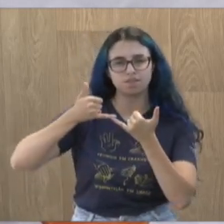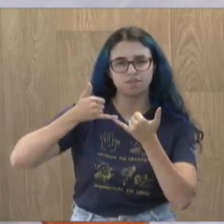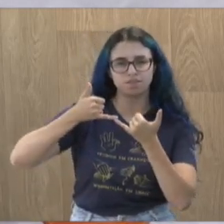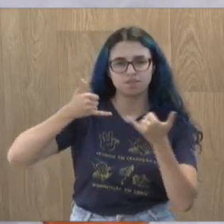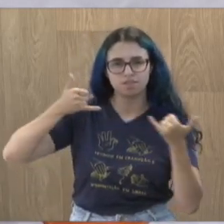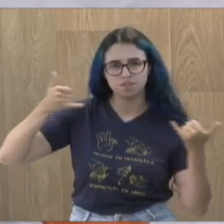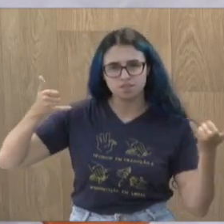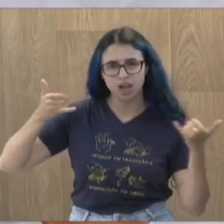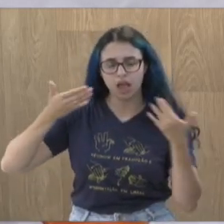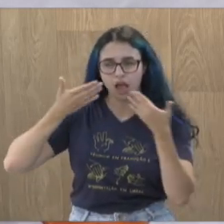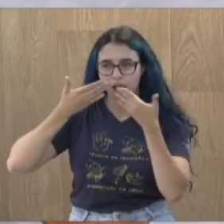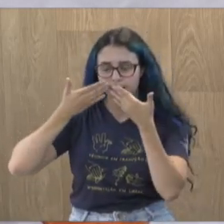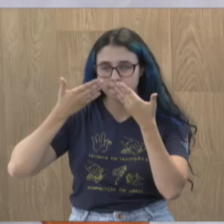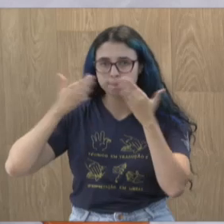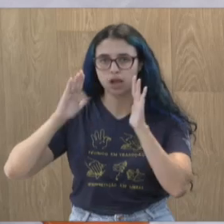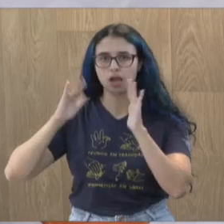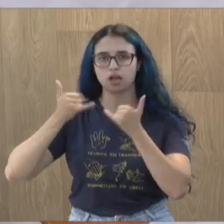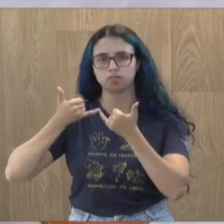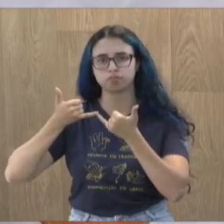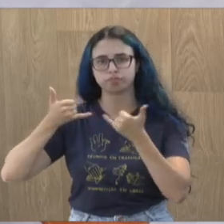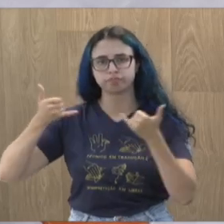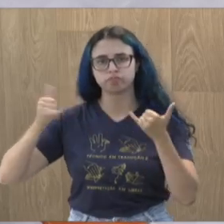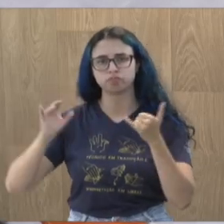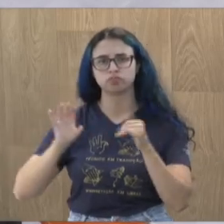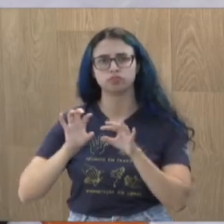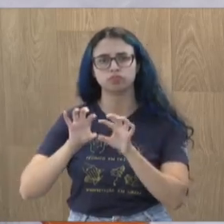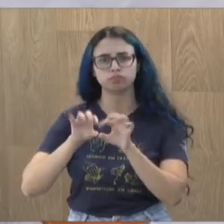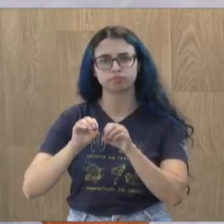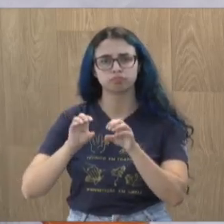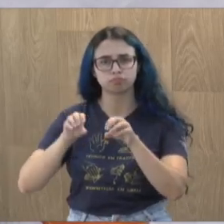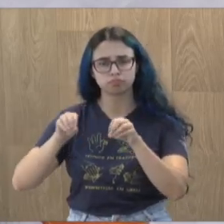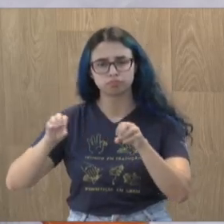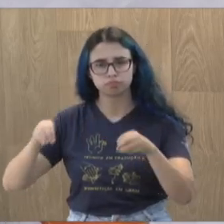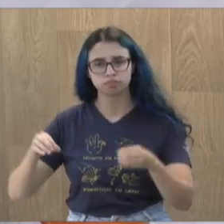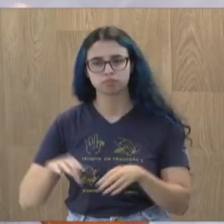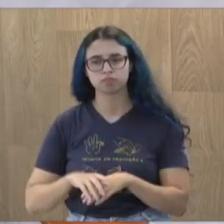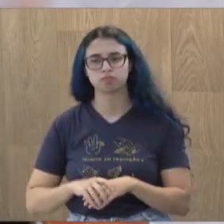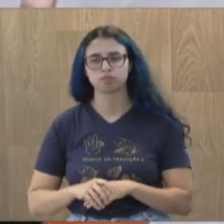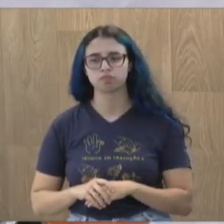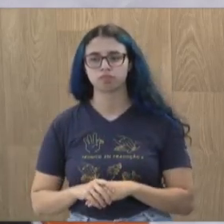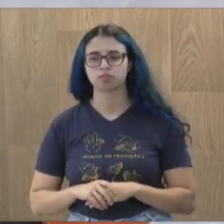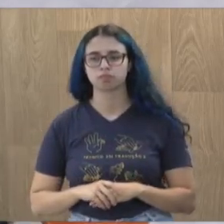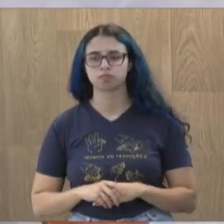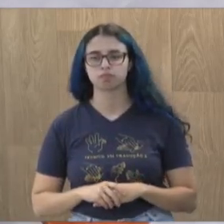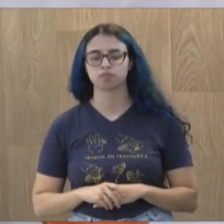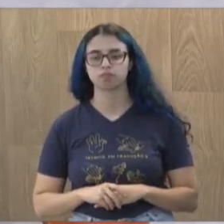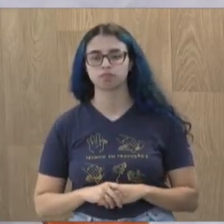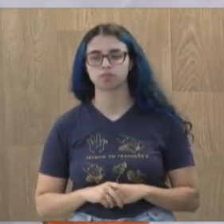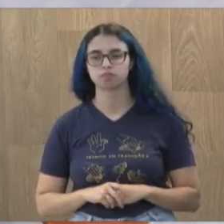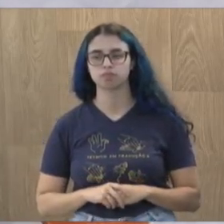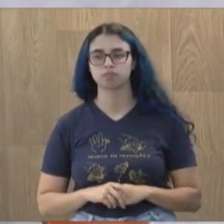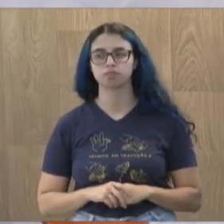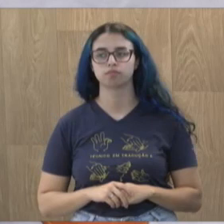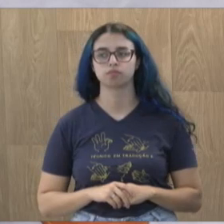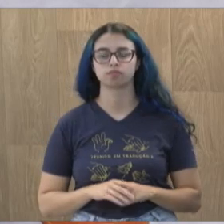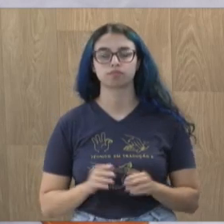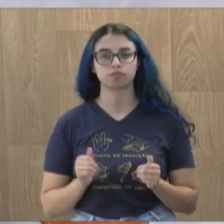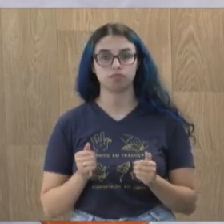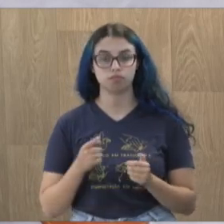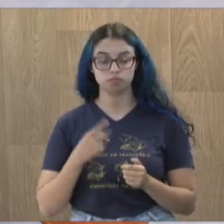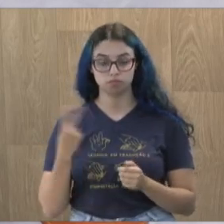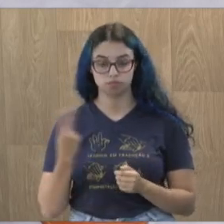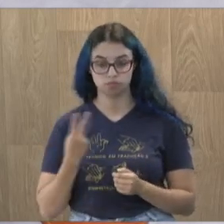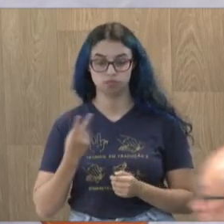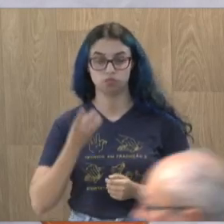graças ao recurso nosso, junto com o deputado também, Eduardo Azevedo, que a gente tem lutado muito, e o deputado nunca deixou de nos atender. O deputado sempre